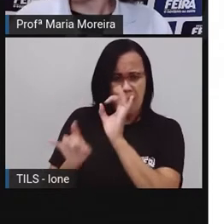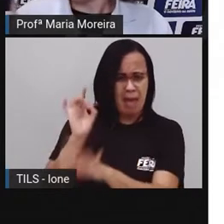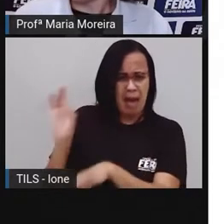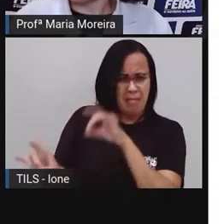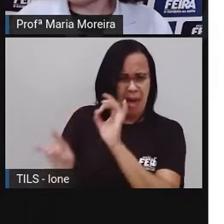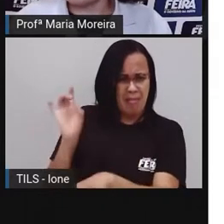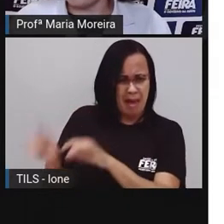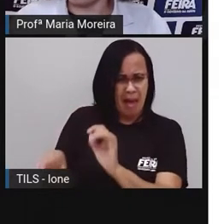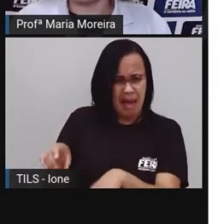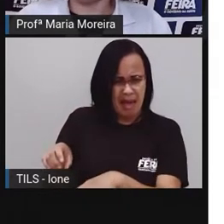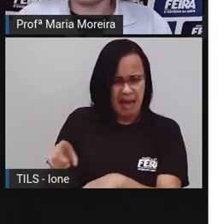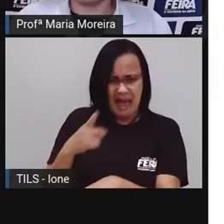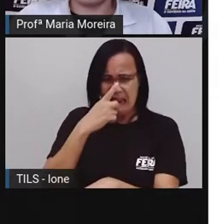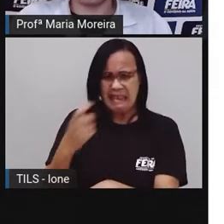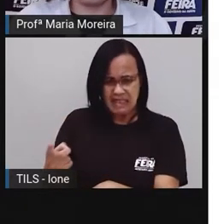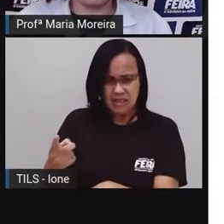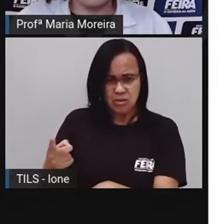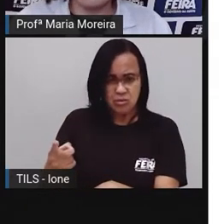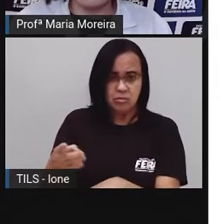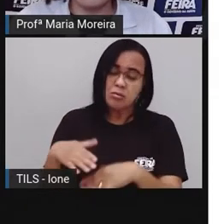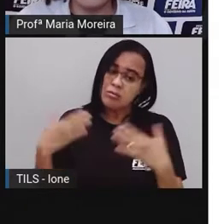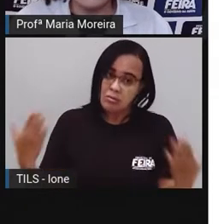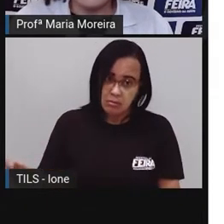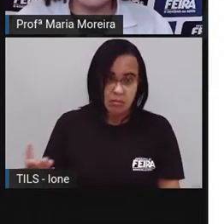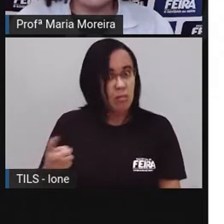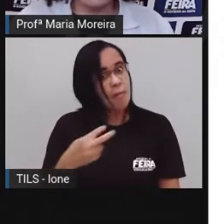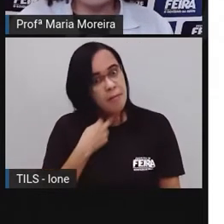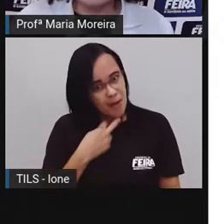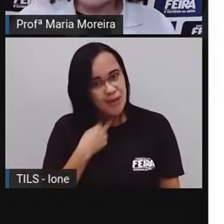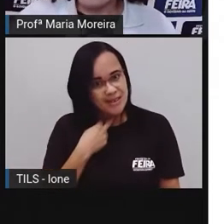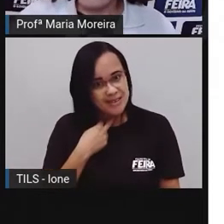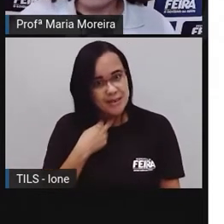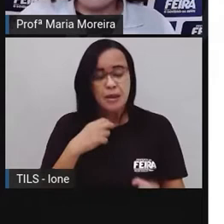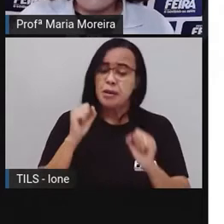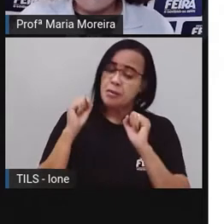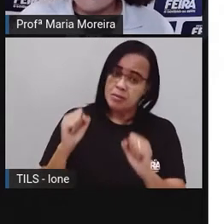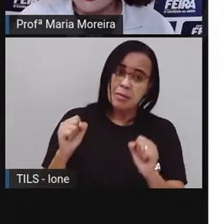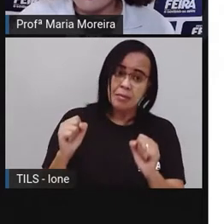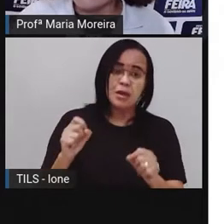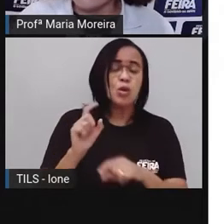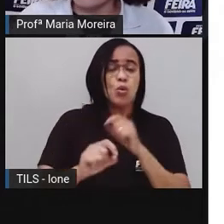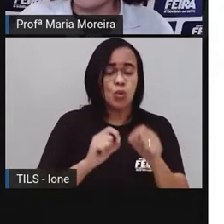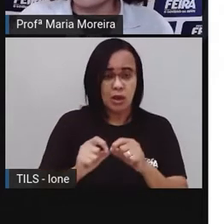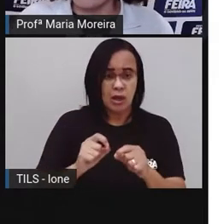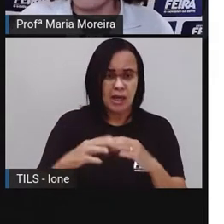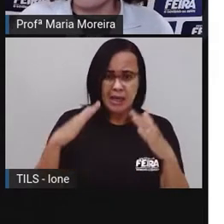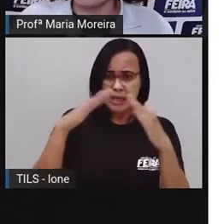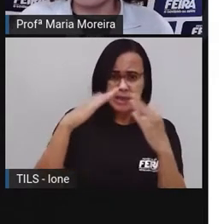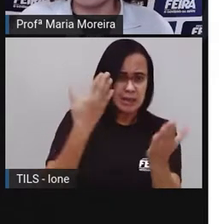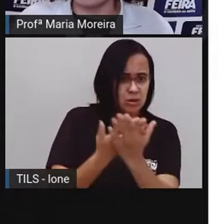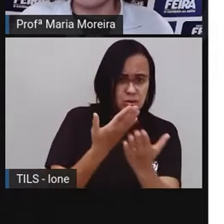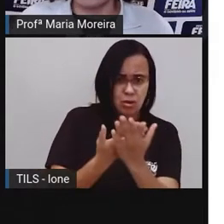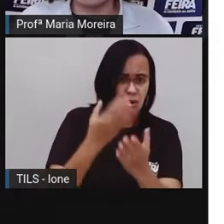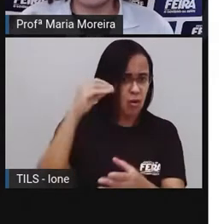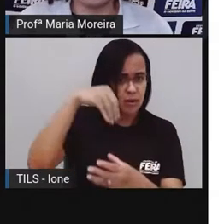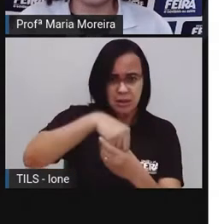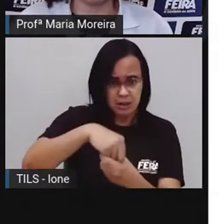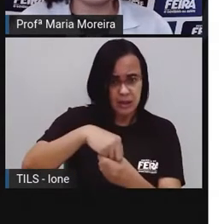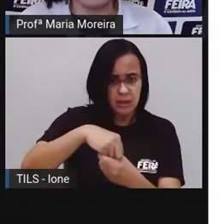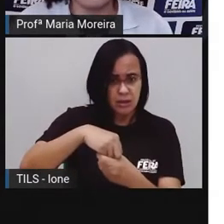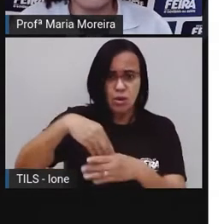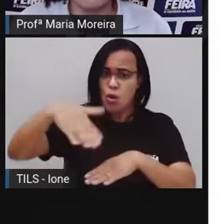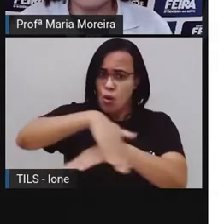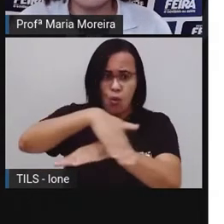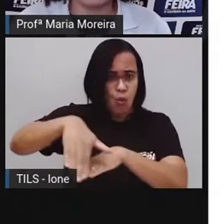aula, isso serve, né, pra rua, pra tudo. Então, poluição, se ela quer só jogar esse papelzinho aí no chão, existem